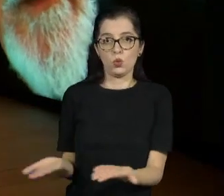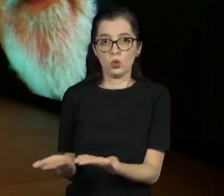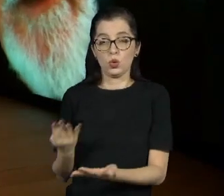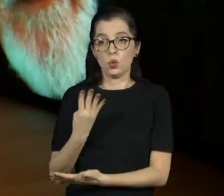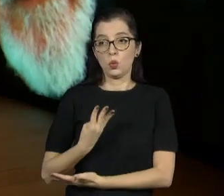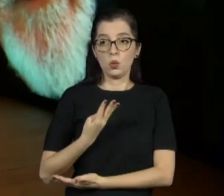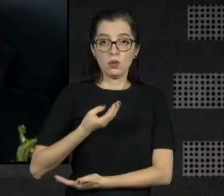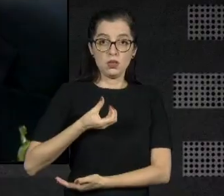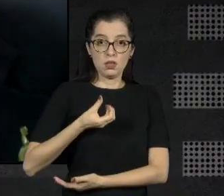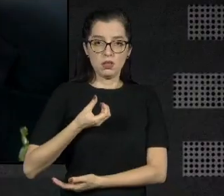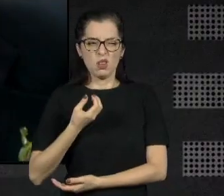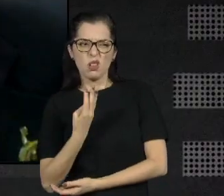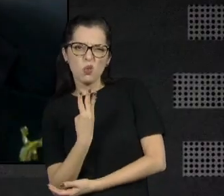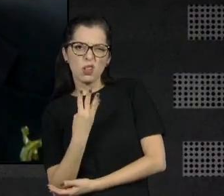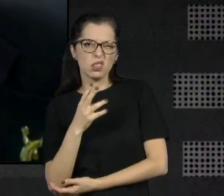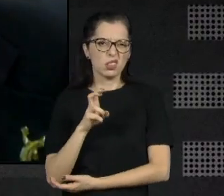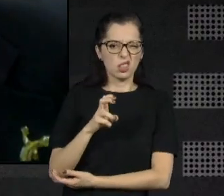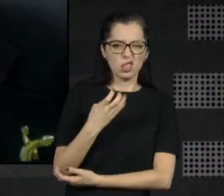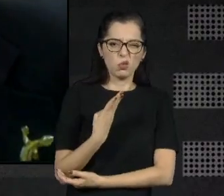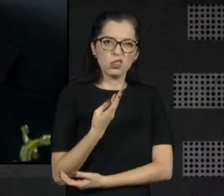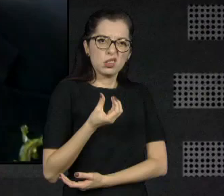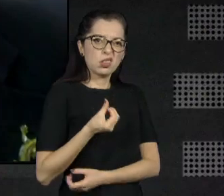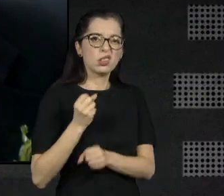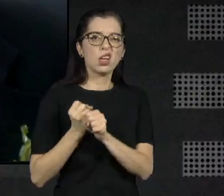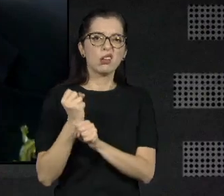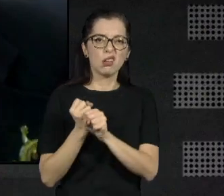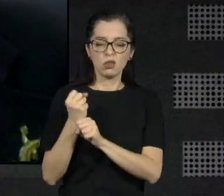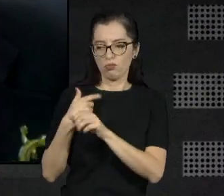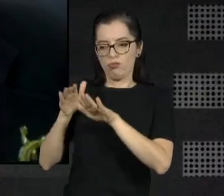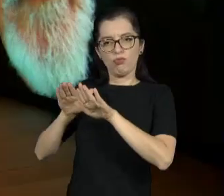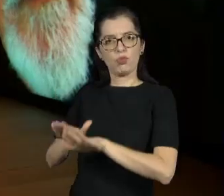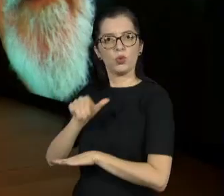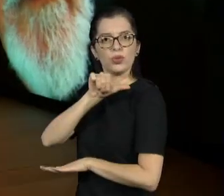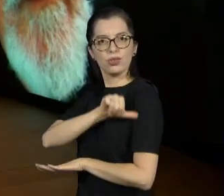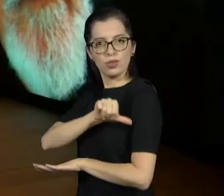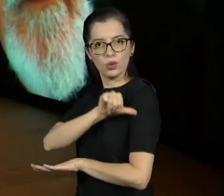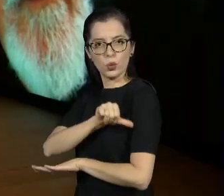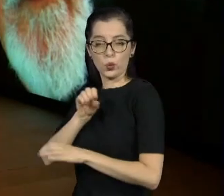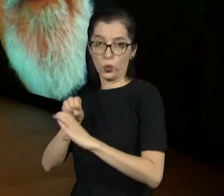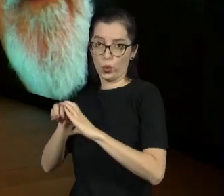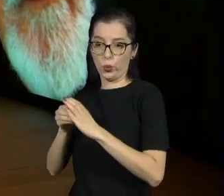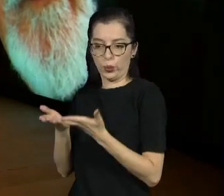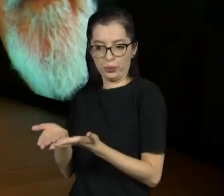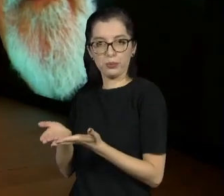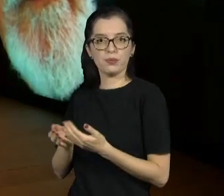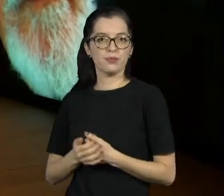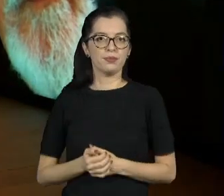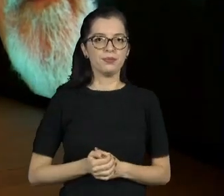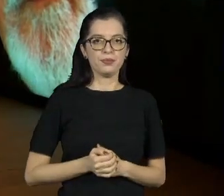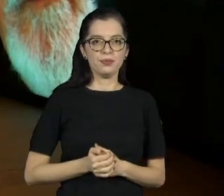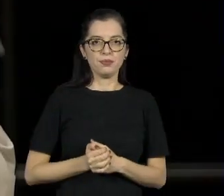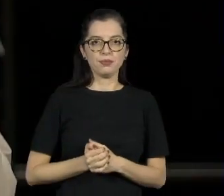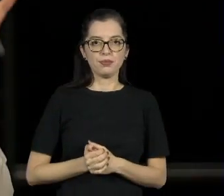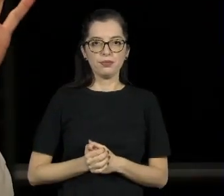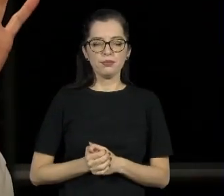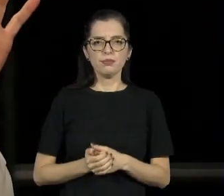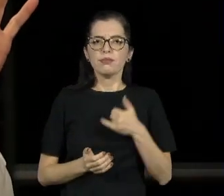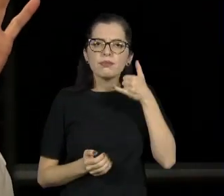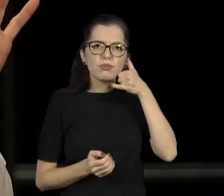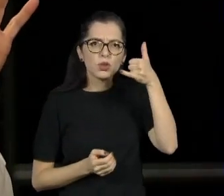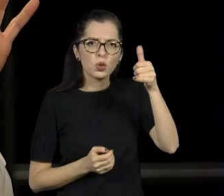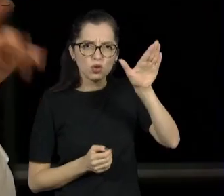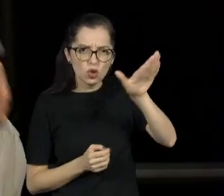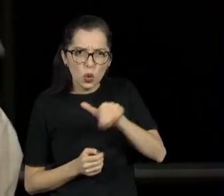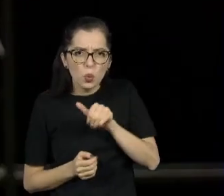anos, 46 na Globo. 46. O louco. Mas quando você recebeu esse telefonema da Globo, aí você não